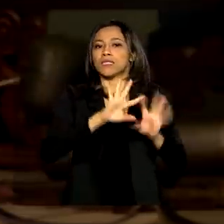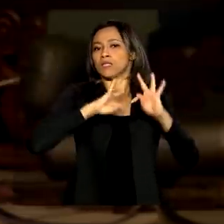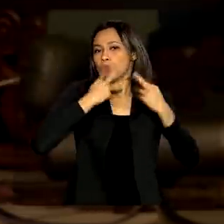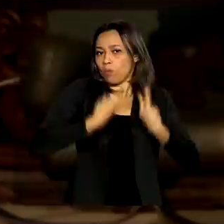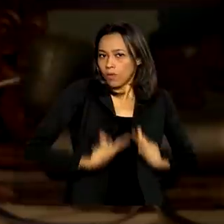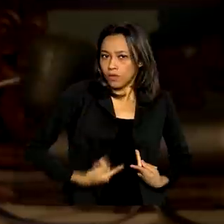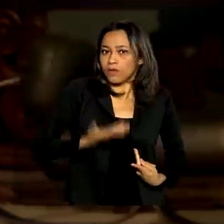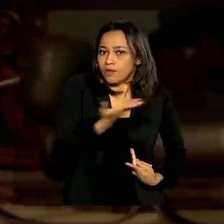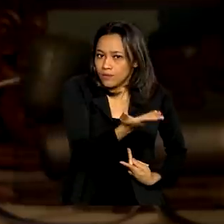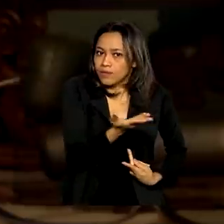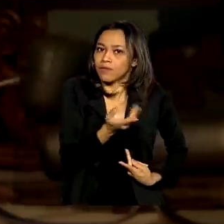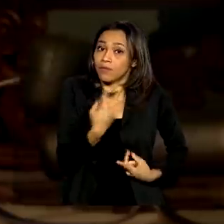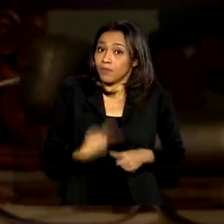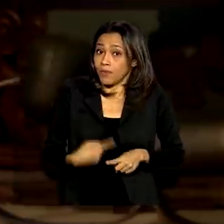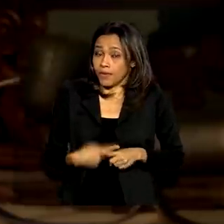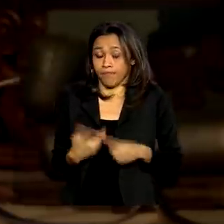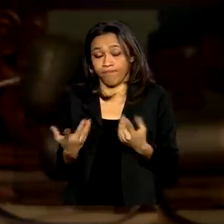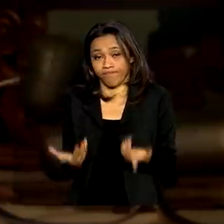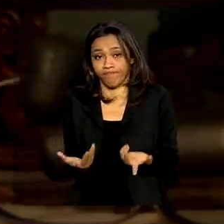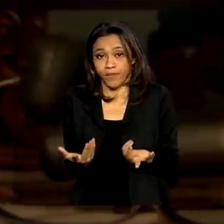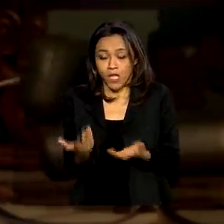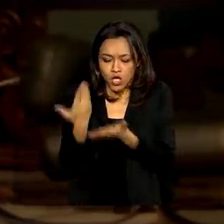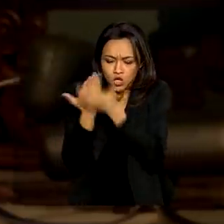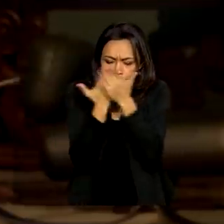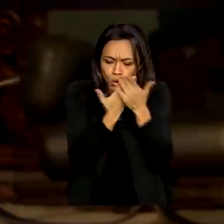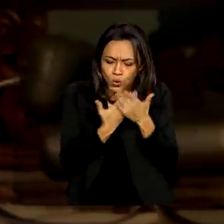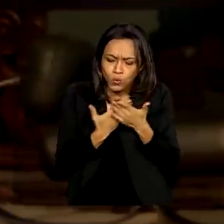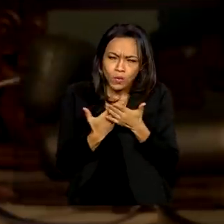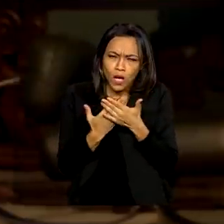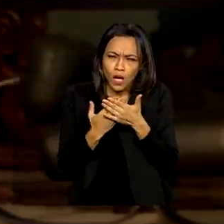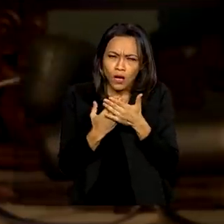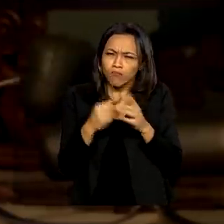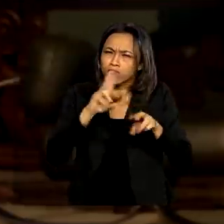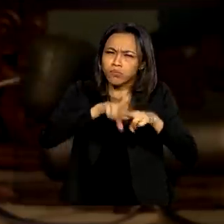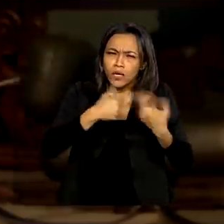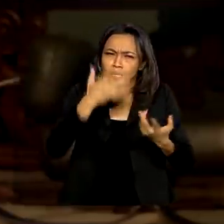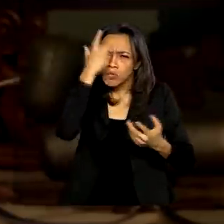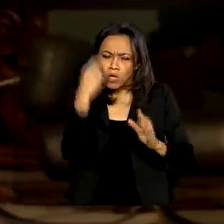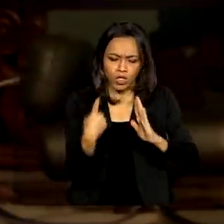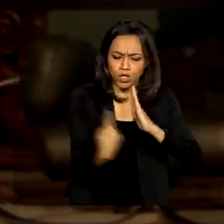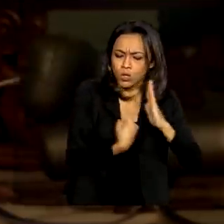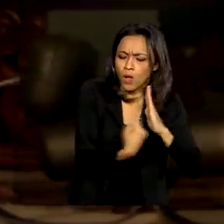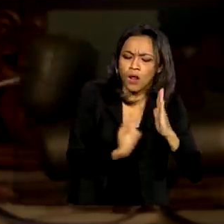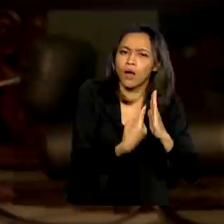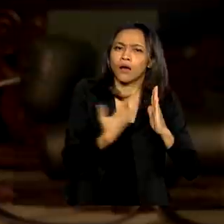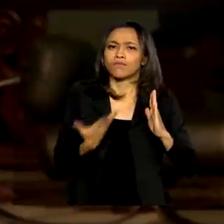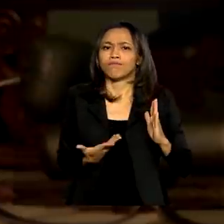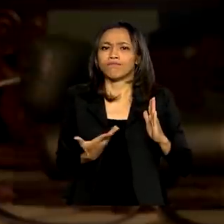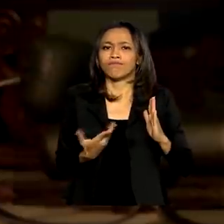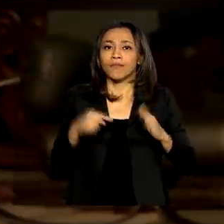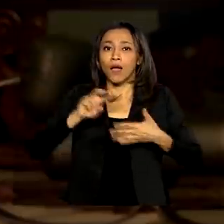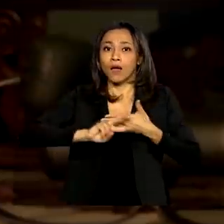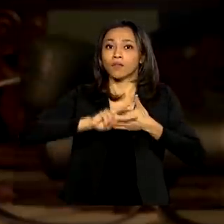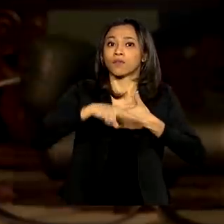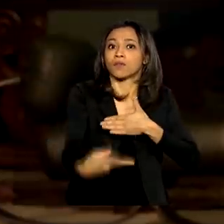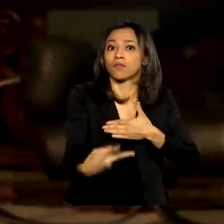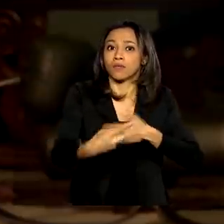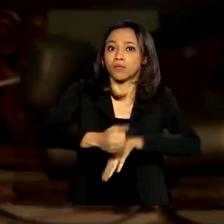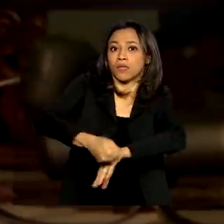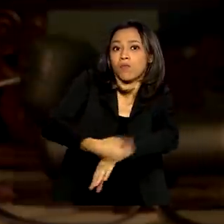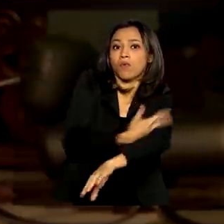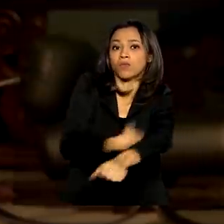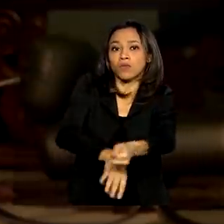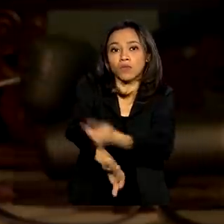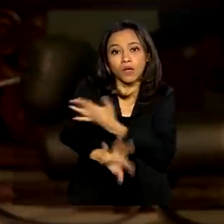sociais. Para quê? Porque, para o estudo do isolamento, o estudo dos impactos emocionais,